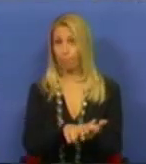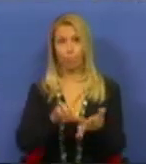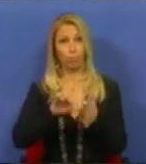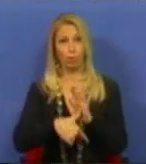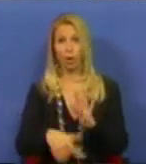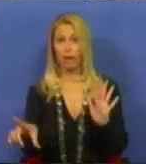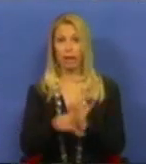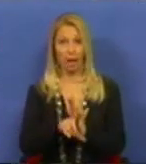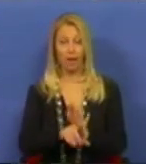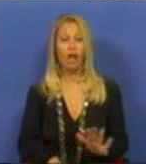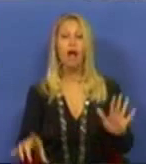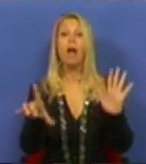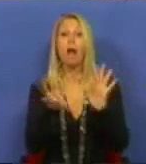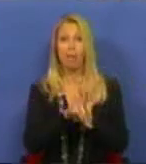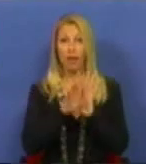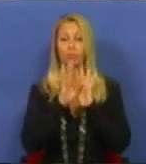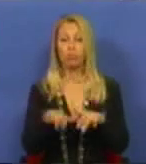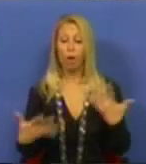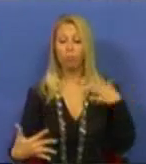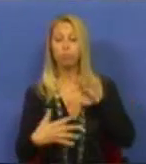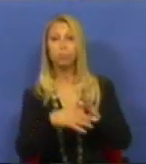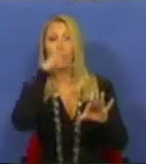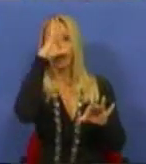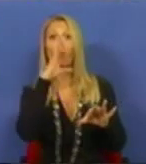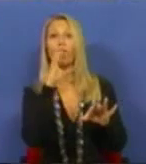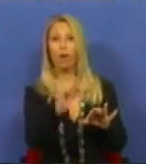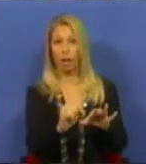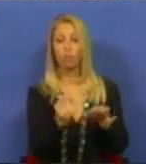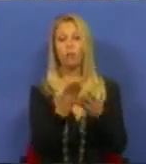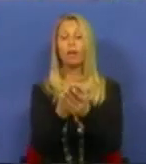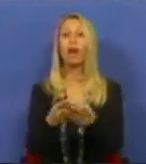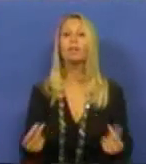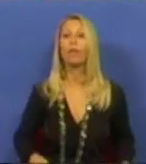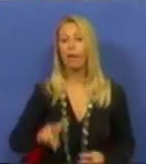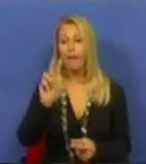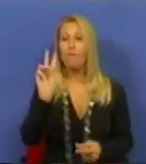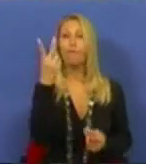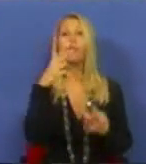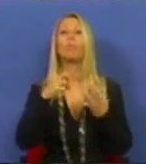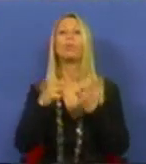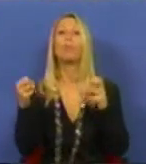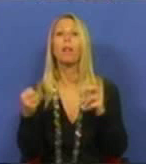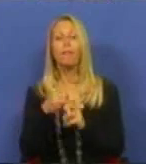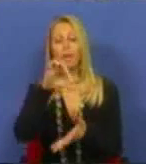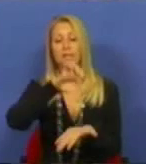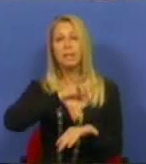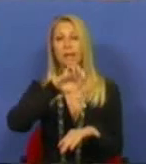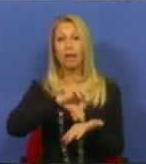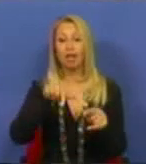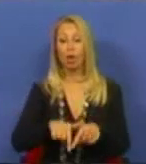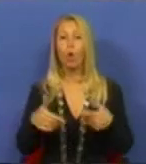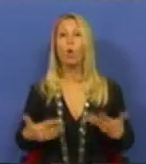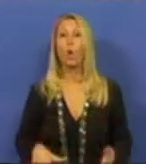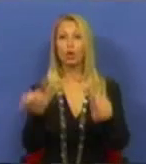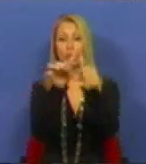as leis que iriam vincular o Governo a resolver os dois problemas centrais hoje no